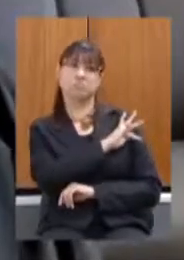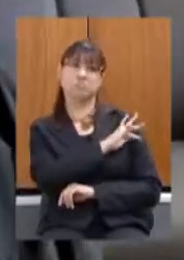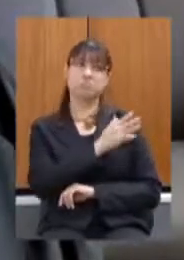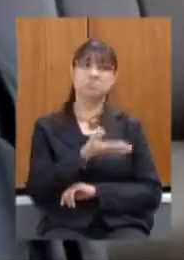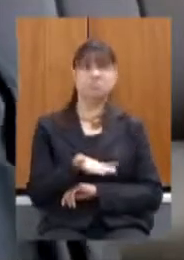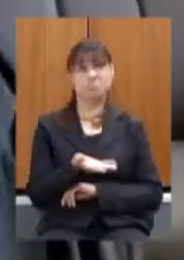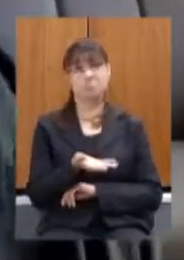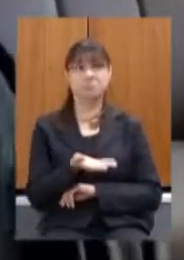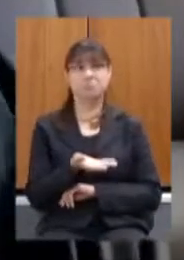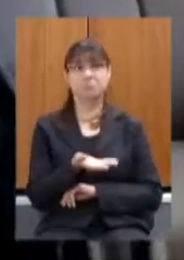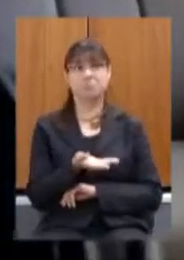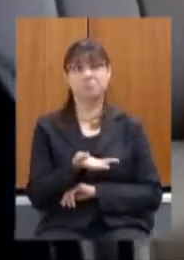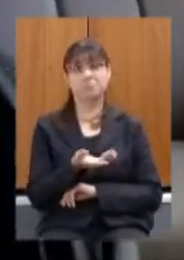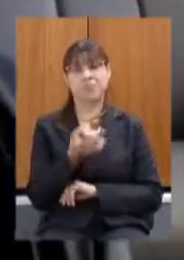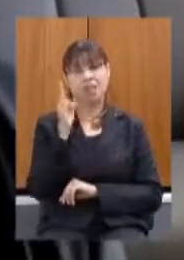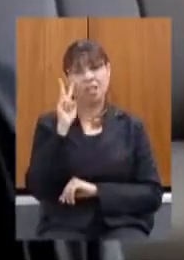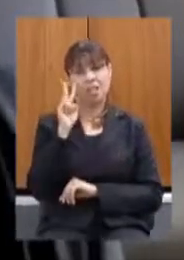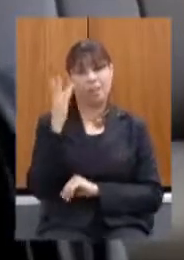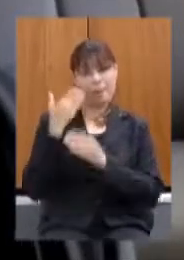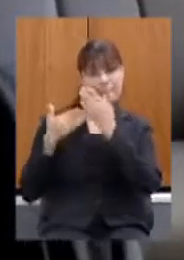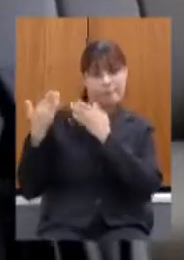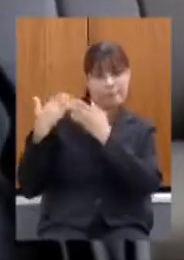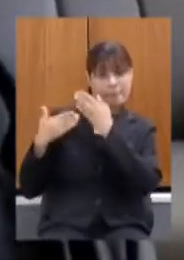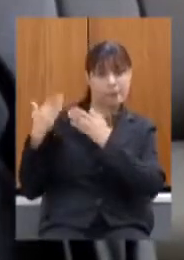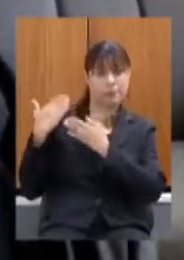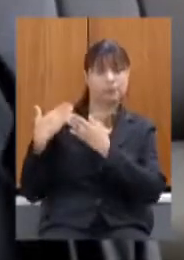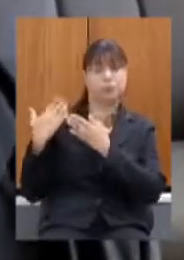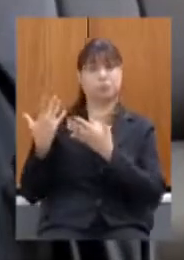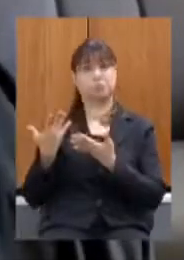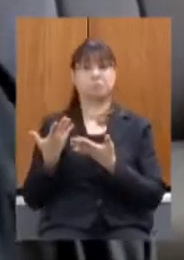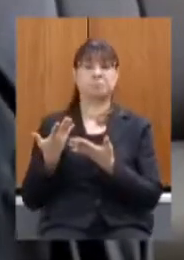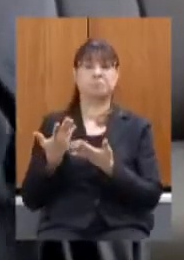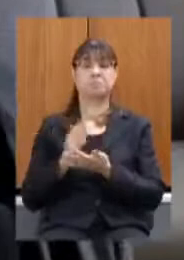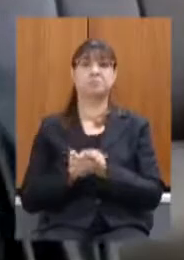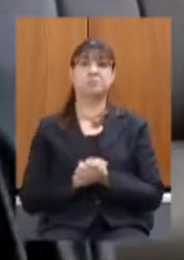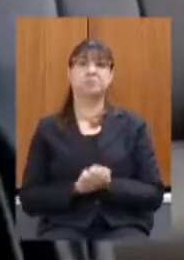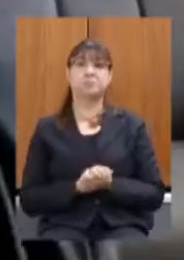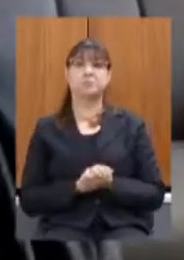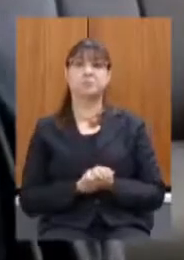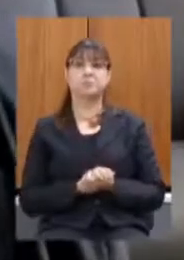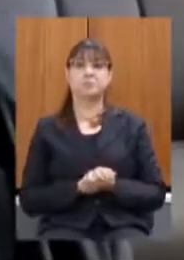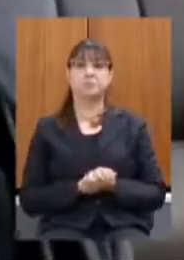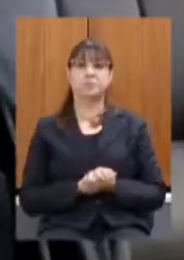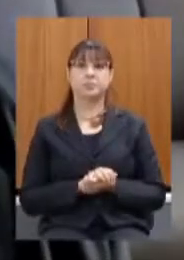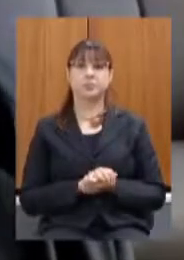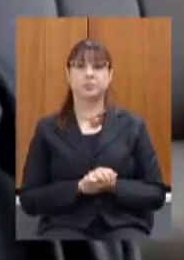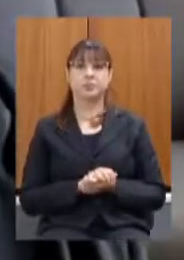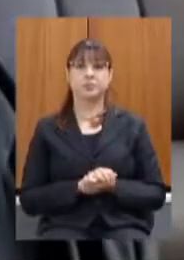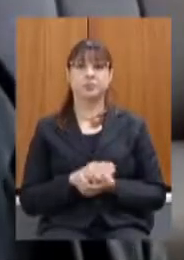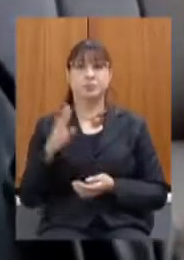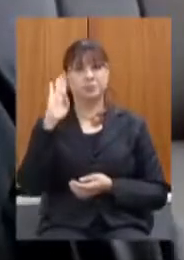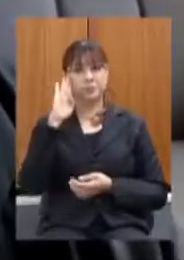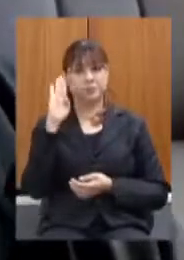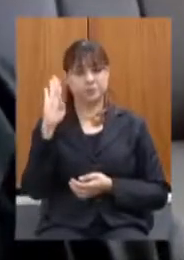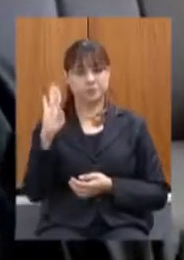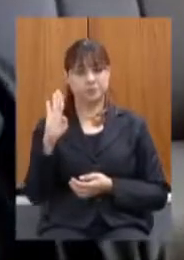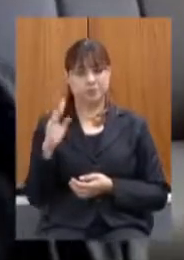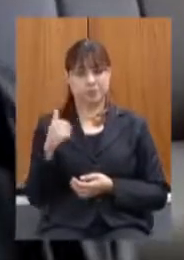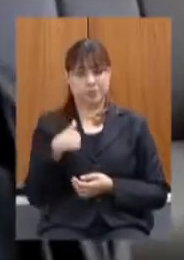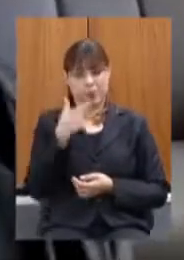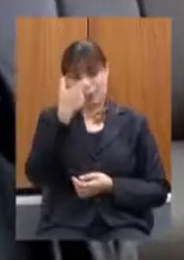diz respeito ao passado eu estava até mais vocacionado para discutir o futuro